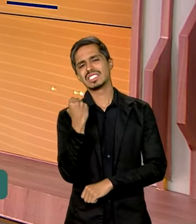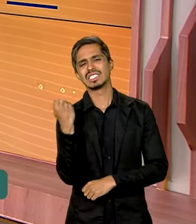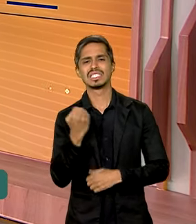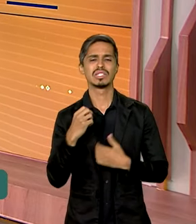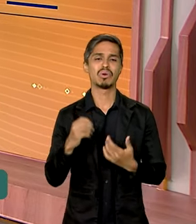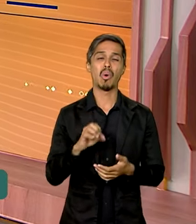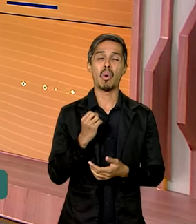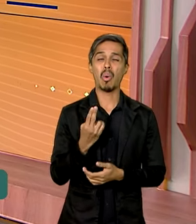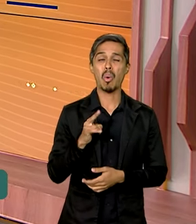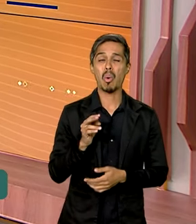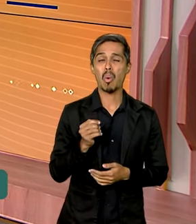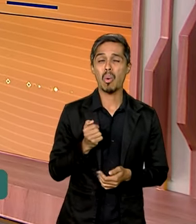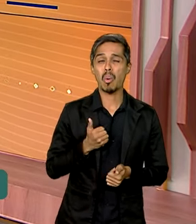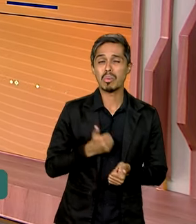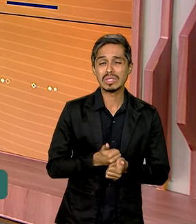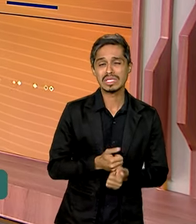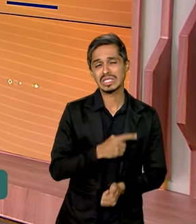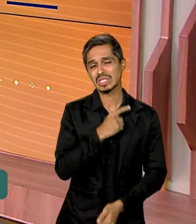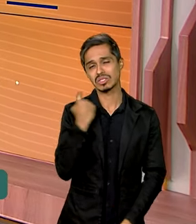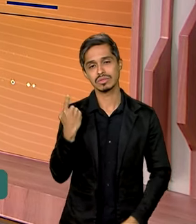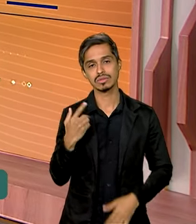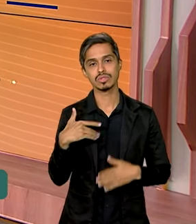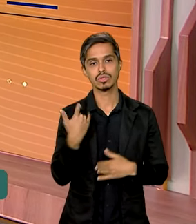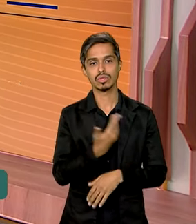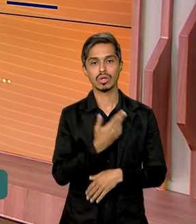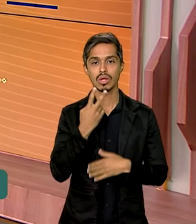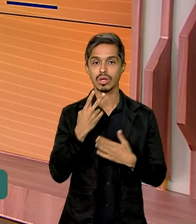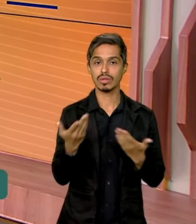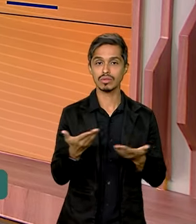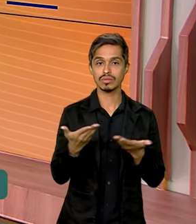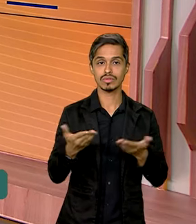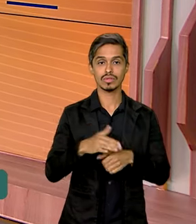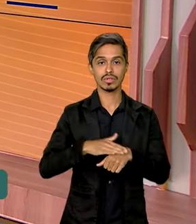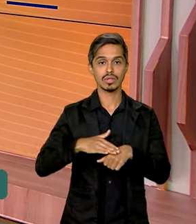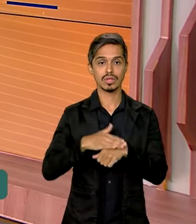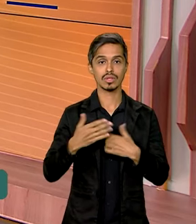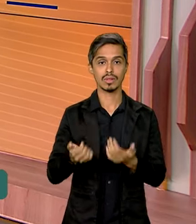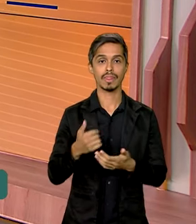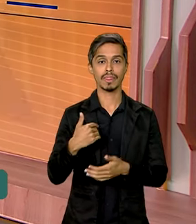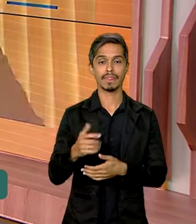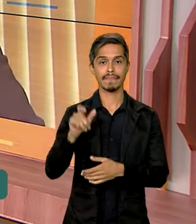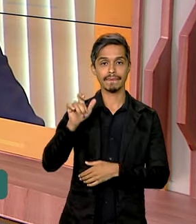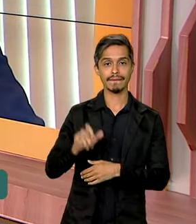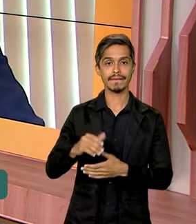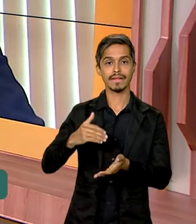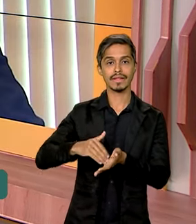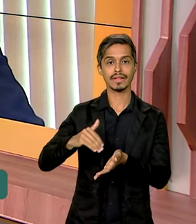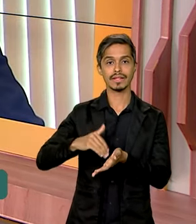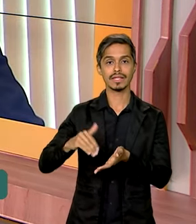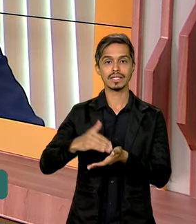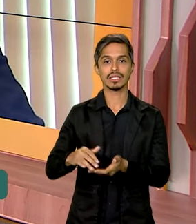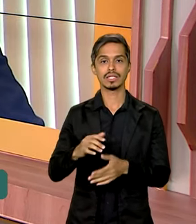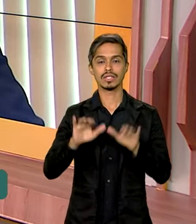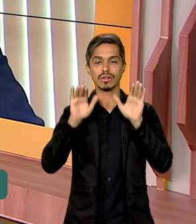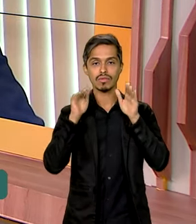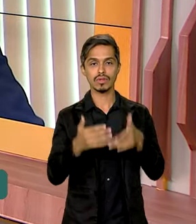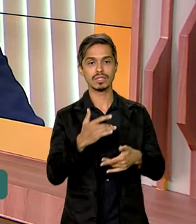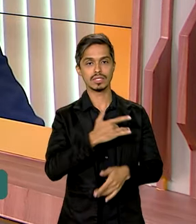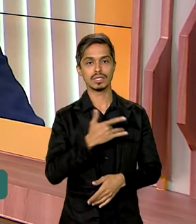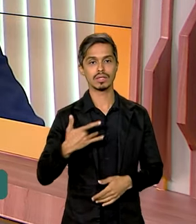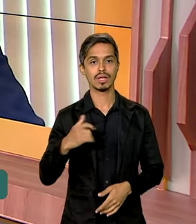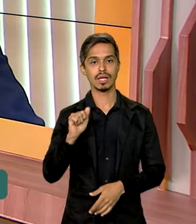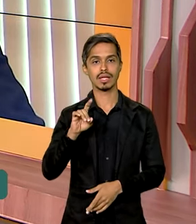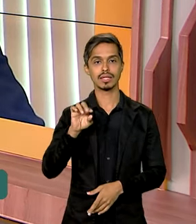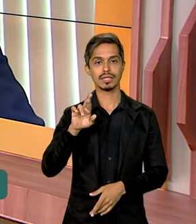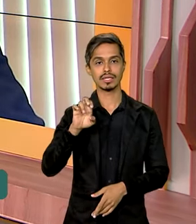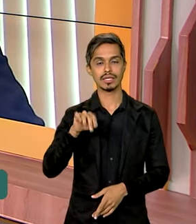estejam ali perto do óbito, a gente conversa agora com o secretário de atenção especializado à saúde, Adriano